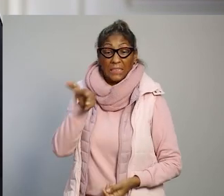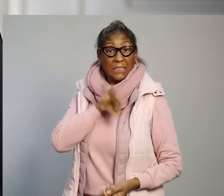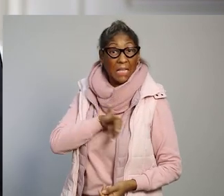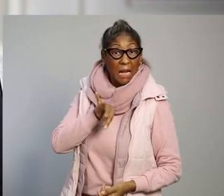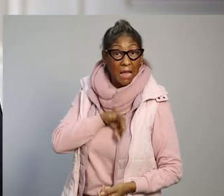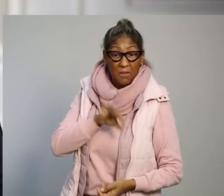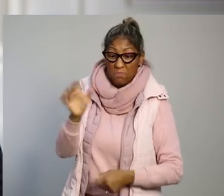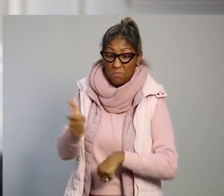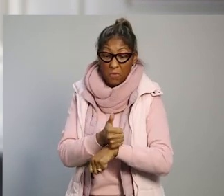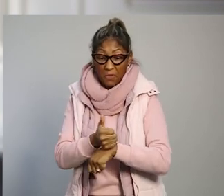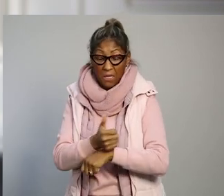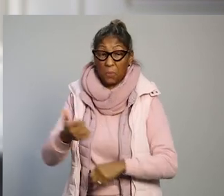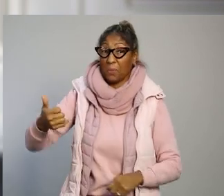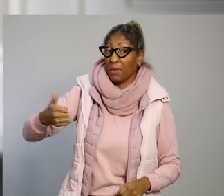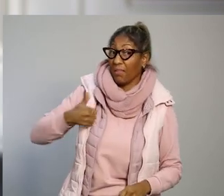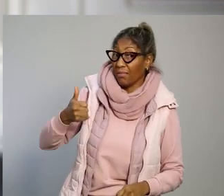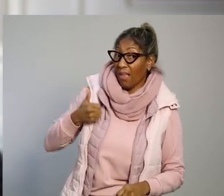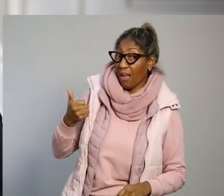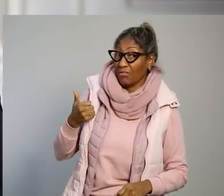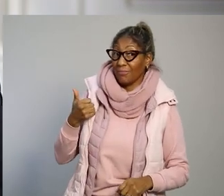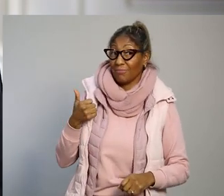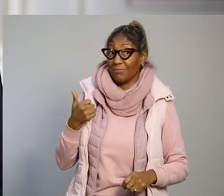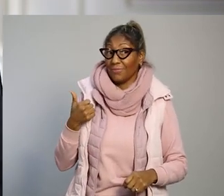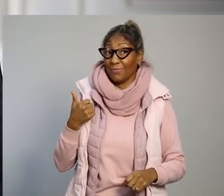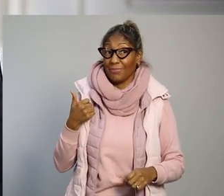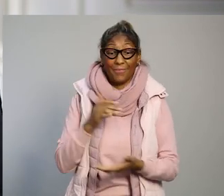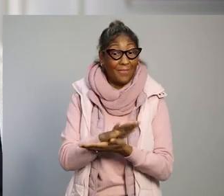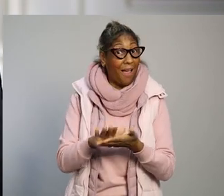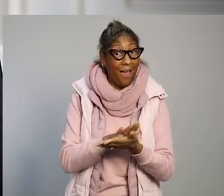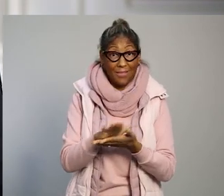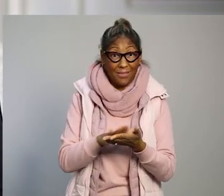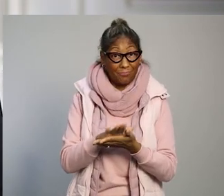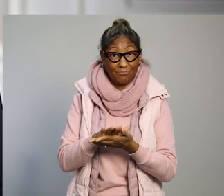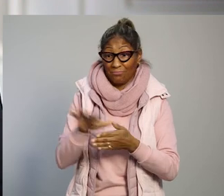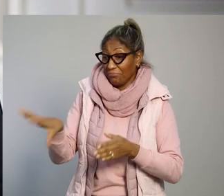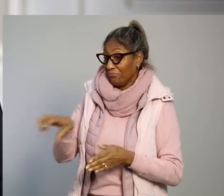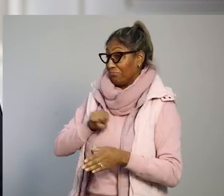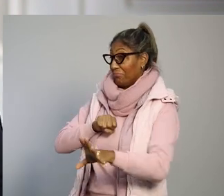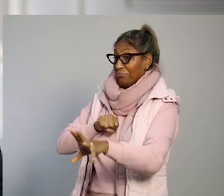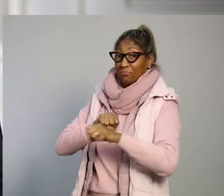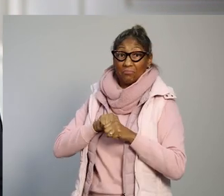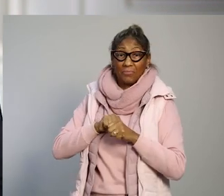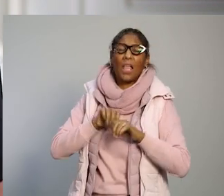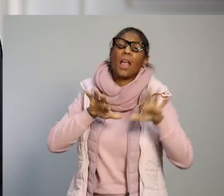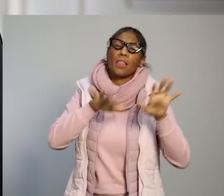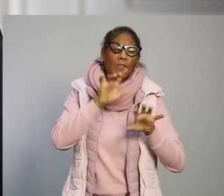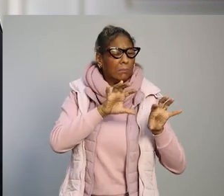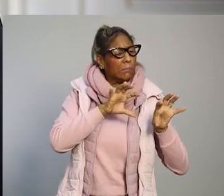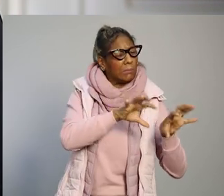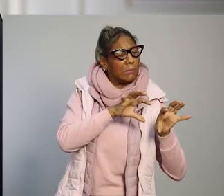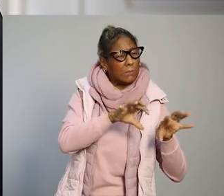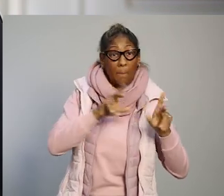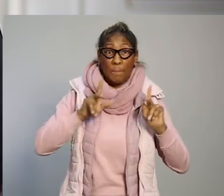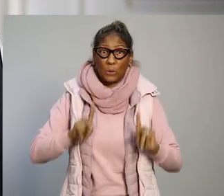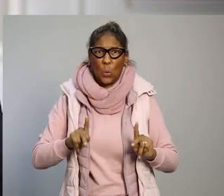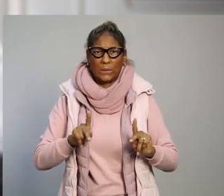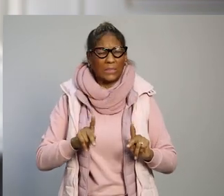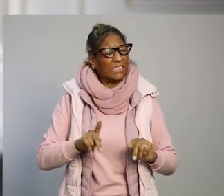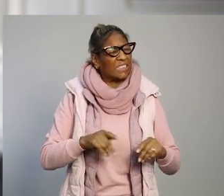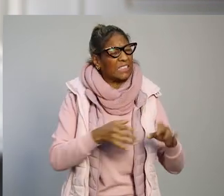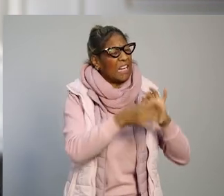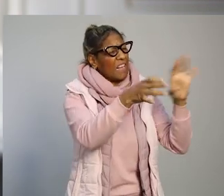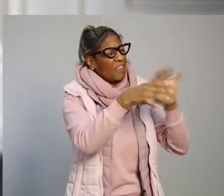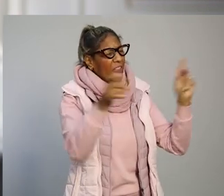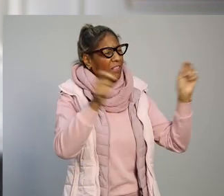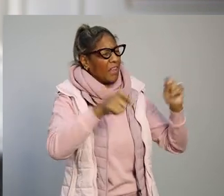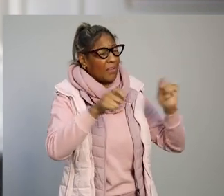escolhe renda, não escolhe idade, não escolhe atividade. Pressões de setores e de plateias